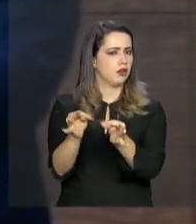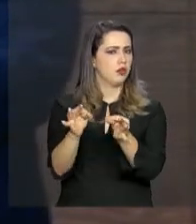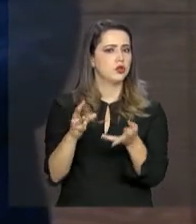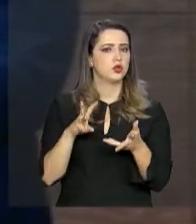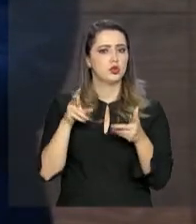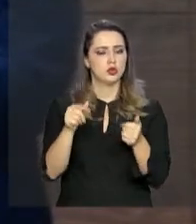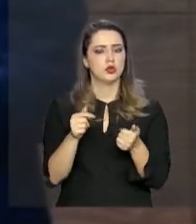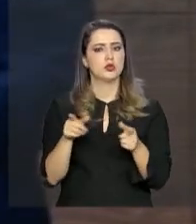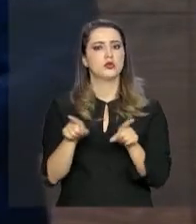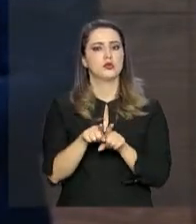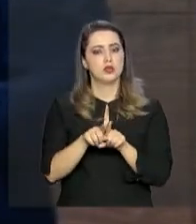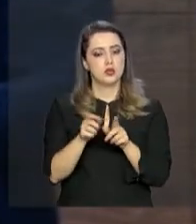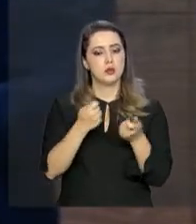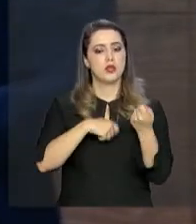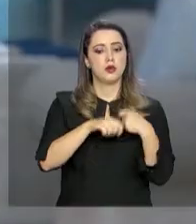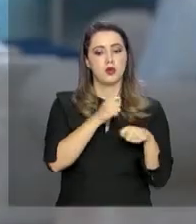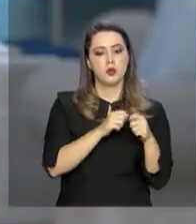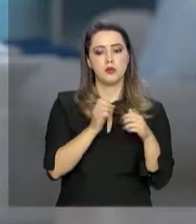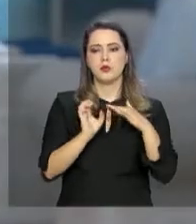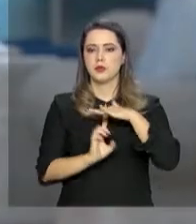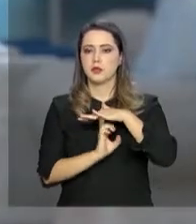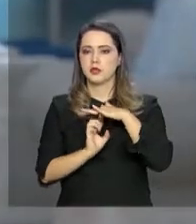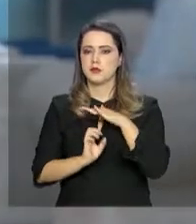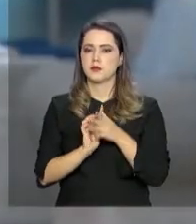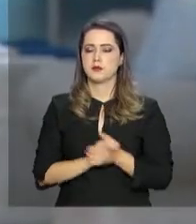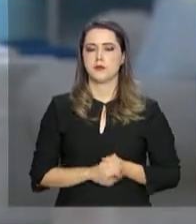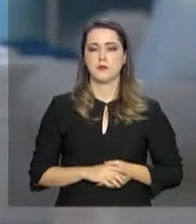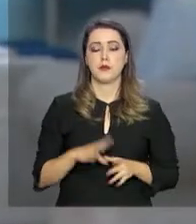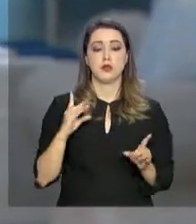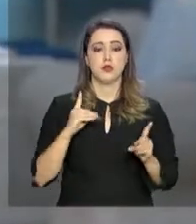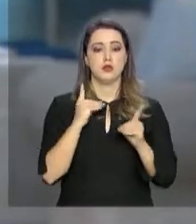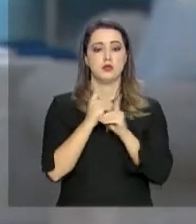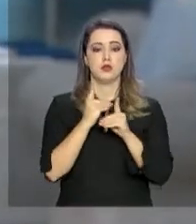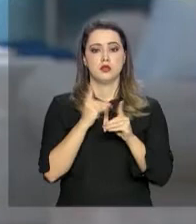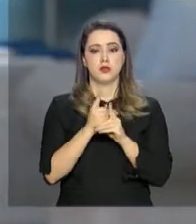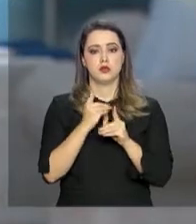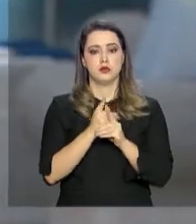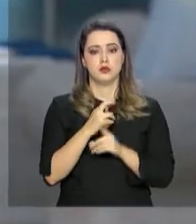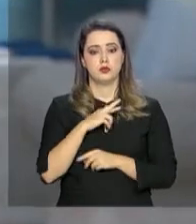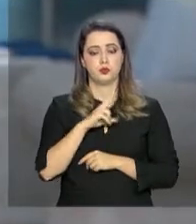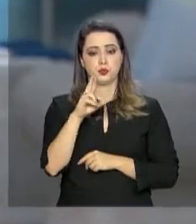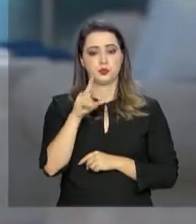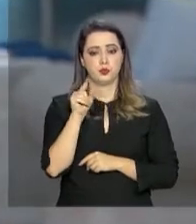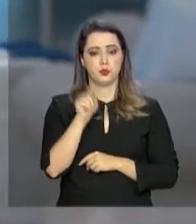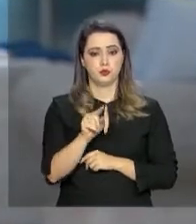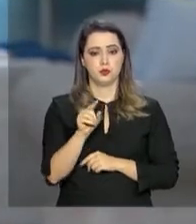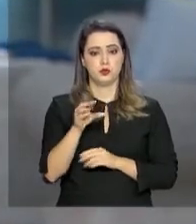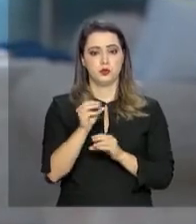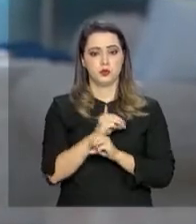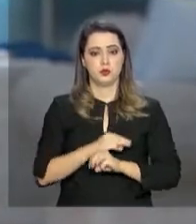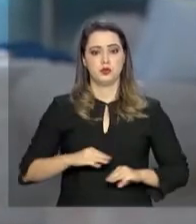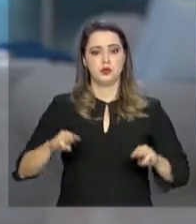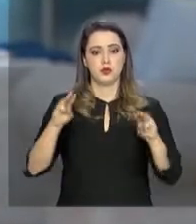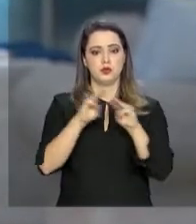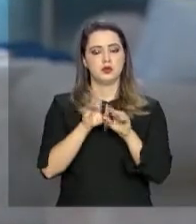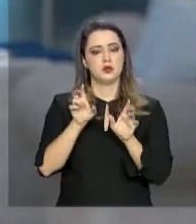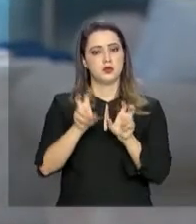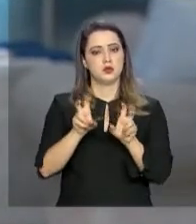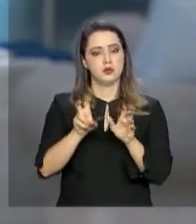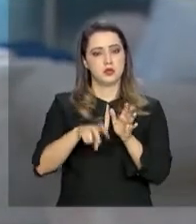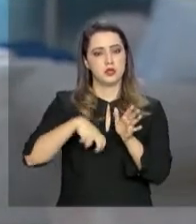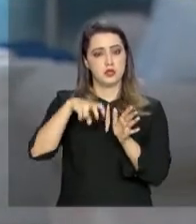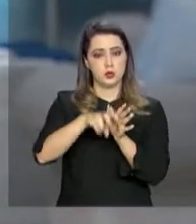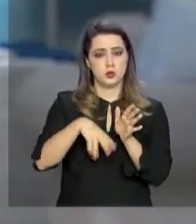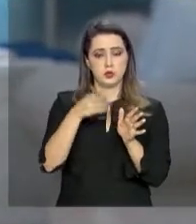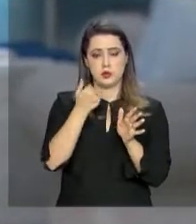também econômico e empresarial. No encontro, o diretor-geral da Organização das Nações Unidas para Agricultura e Alimentação,